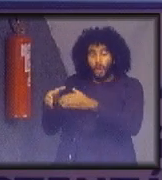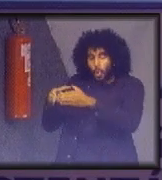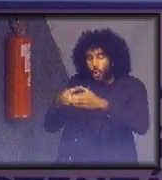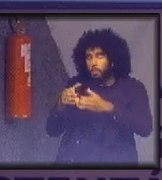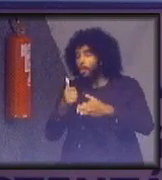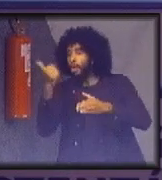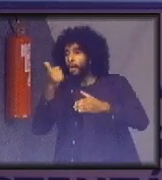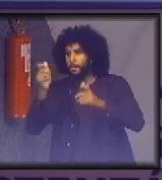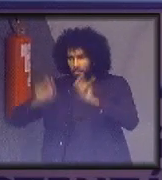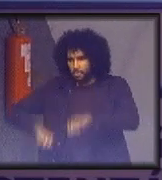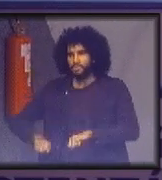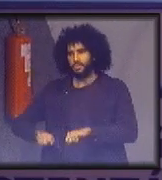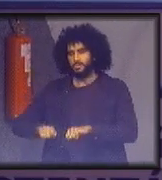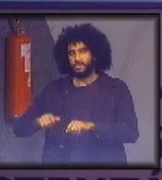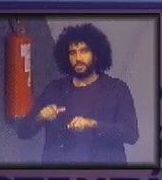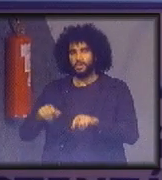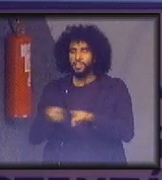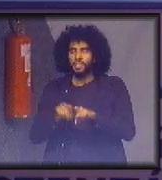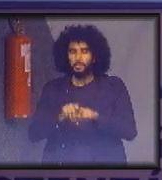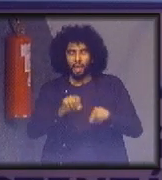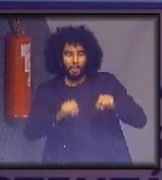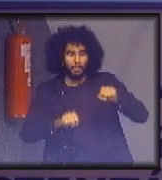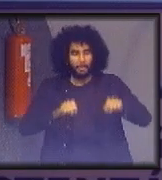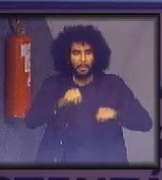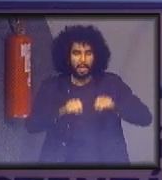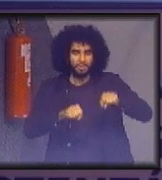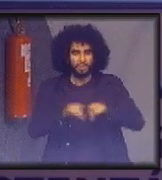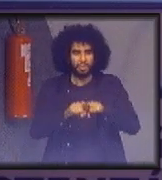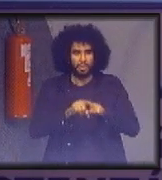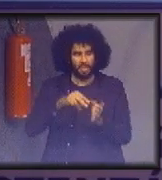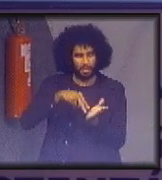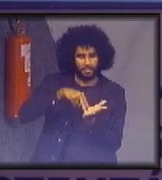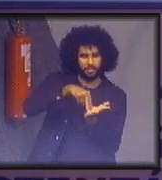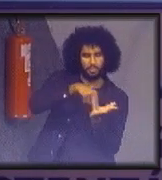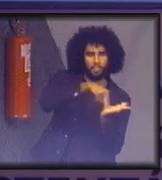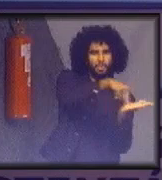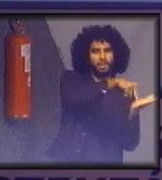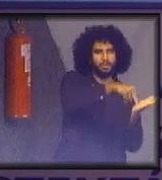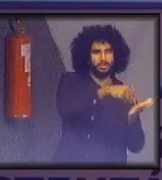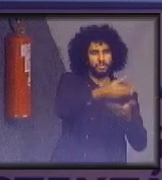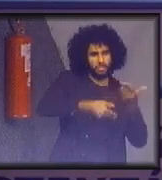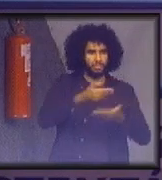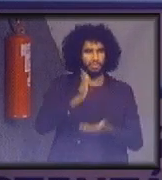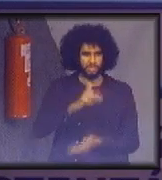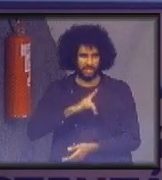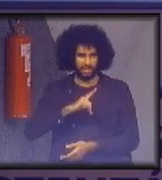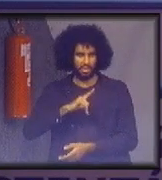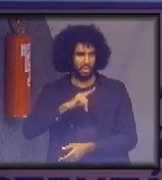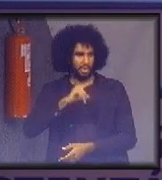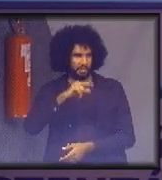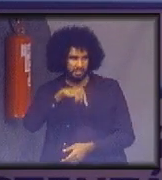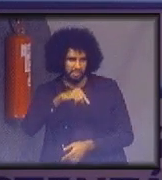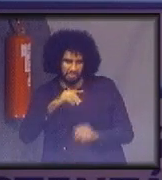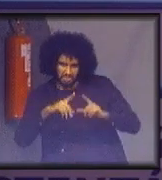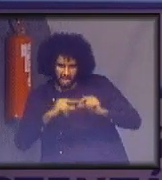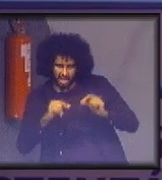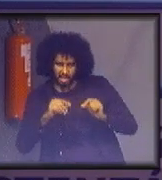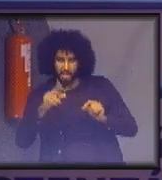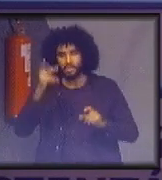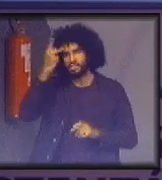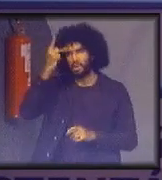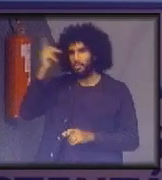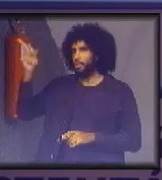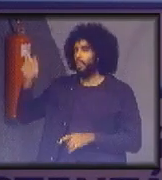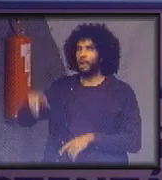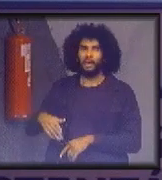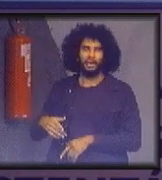Então, caronas compartilhadas, bicicletas e patinetes compartilhadas, não sei se já tem em Brasília, em São Paulo é uma febre